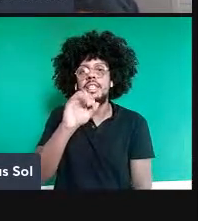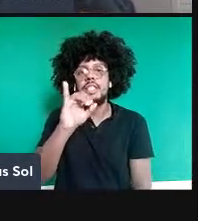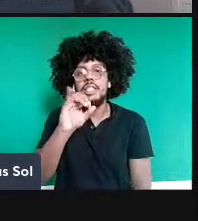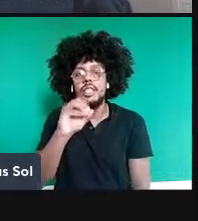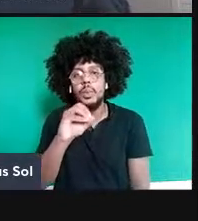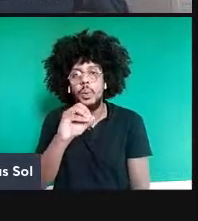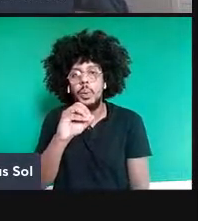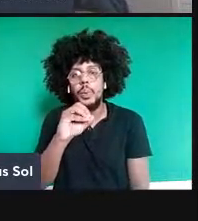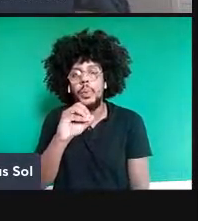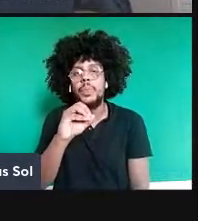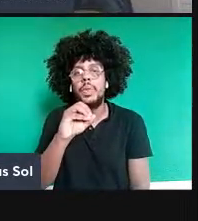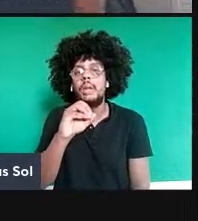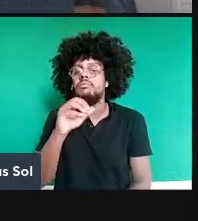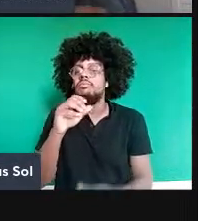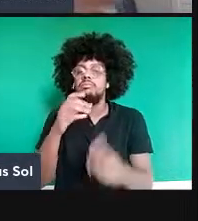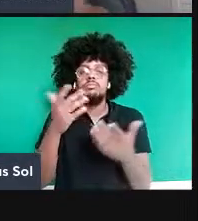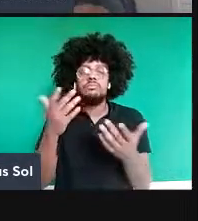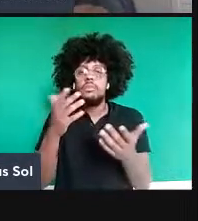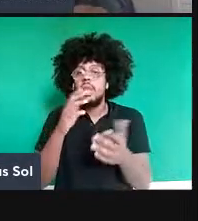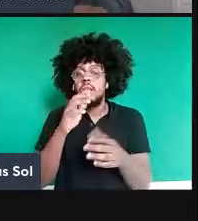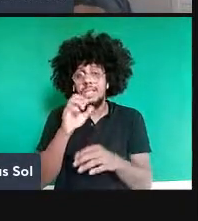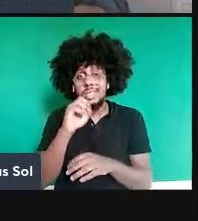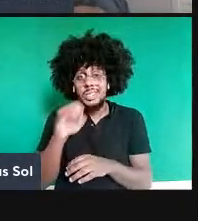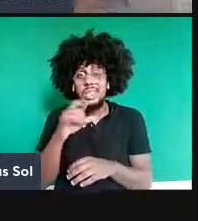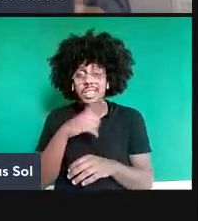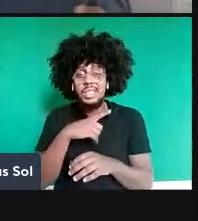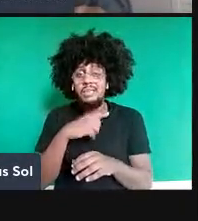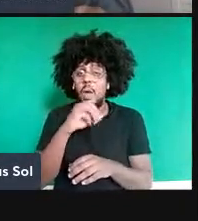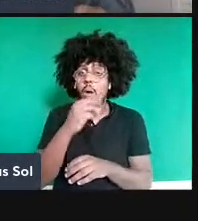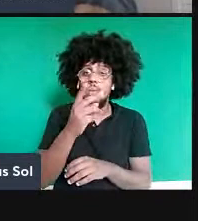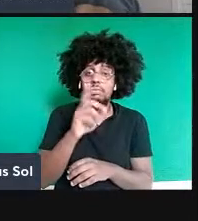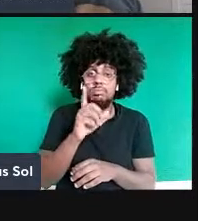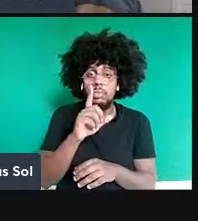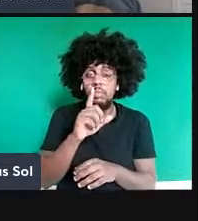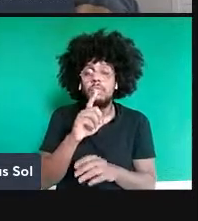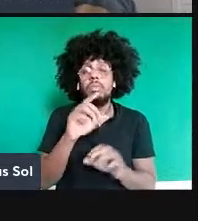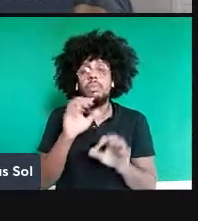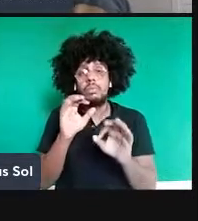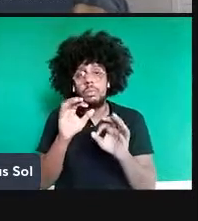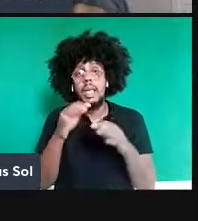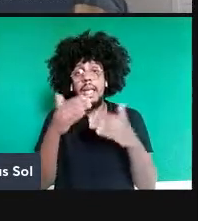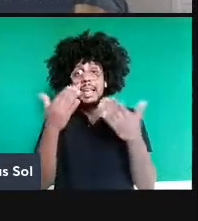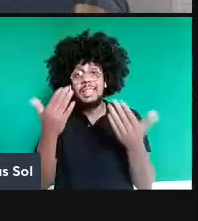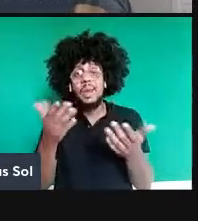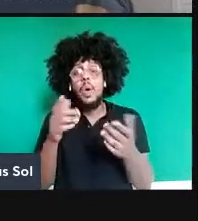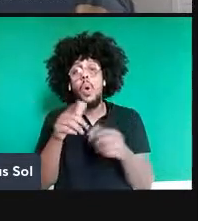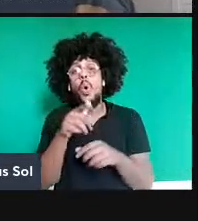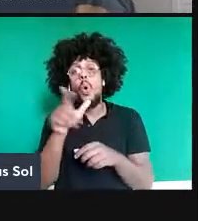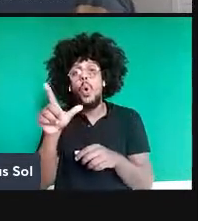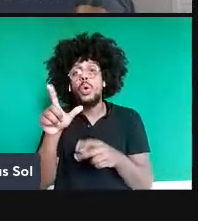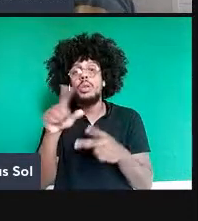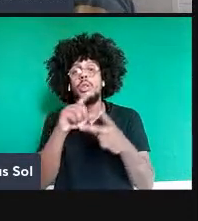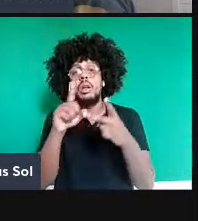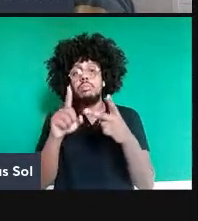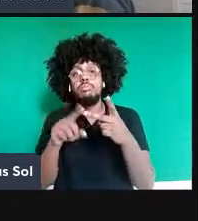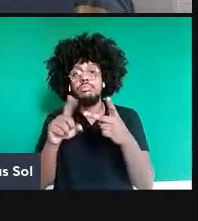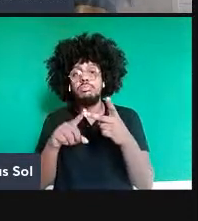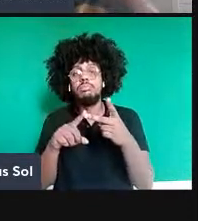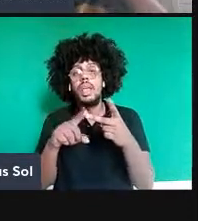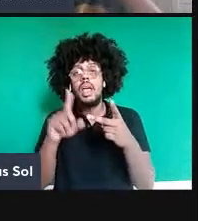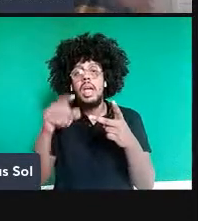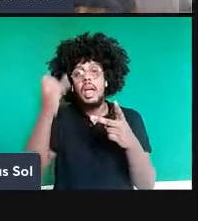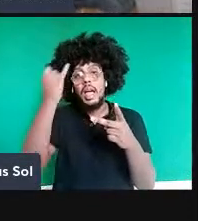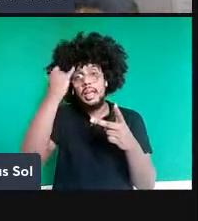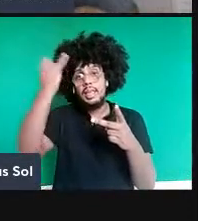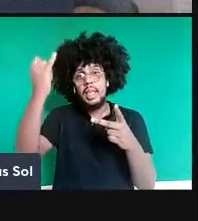físico foi preparado. E a outra hipótese, a última, que certamente era bastante cara ao Einstein, é a ideia de localidade.